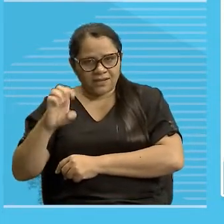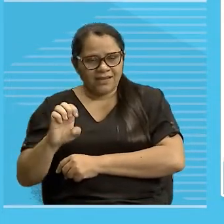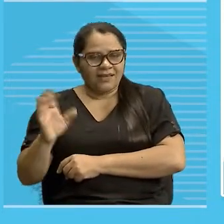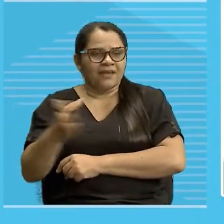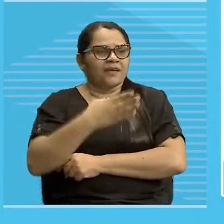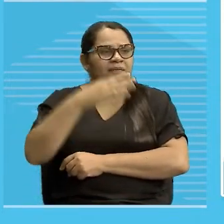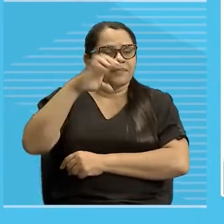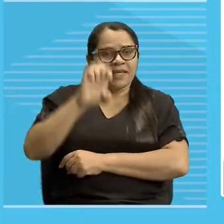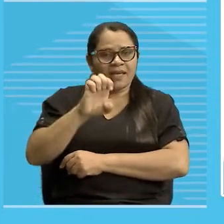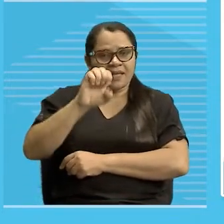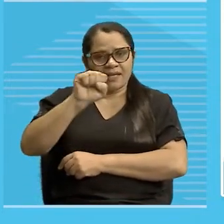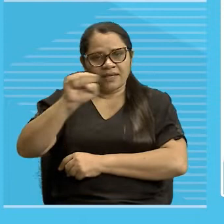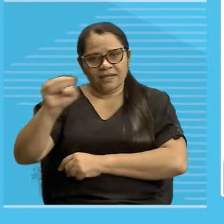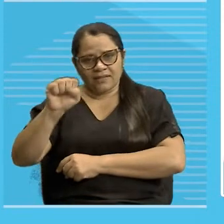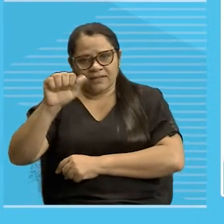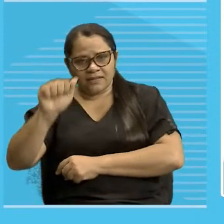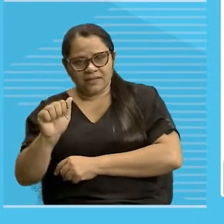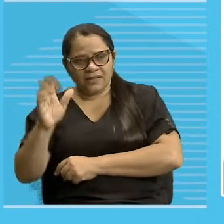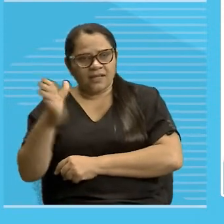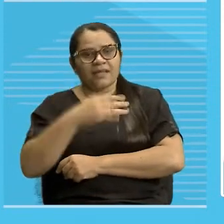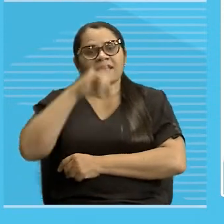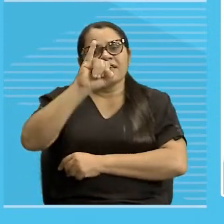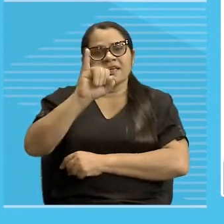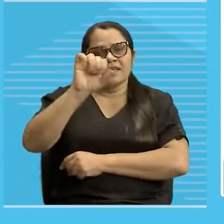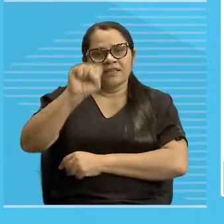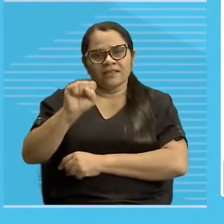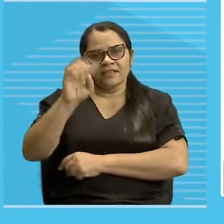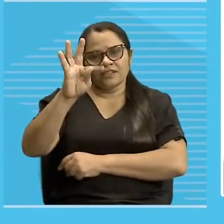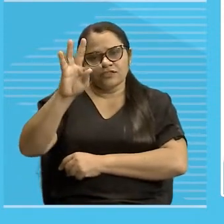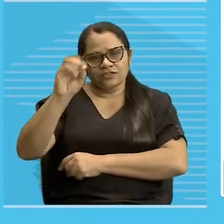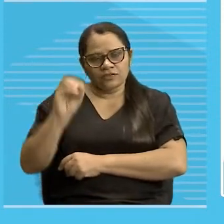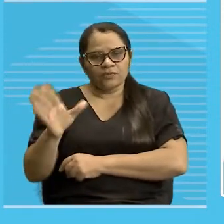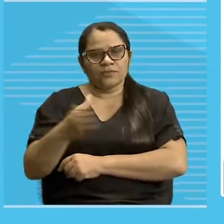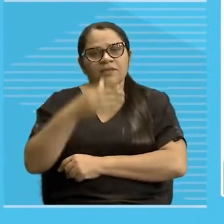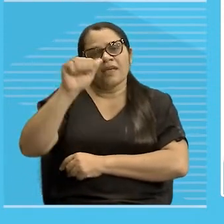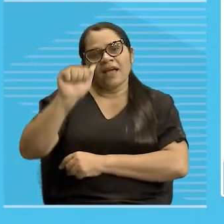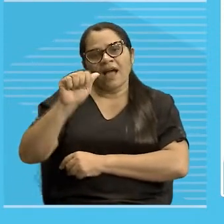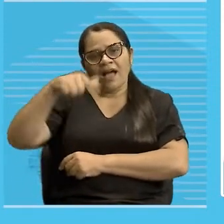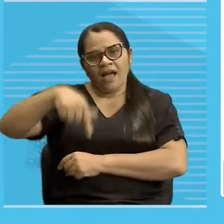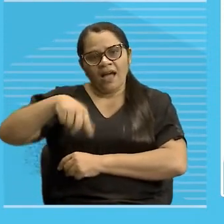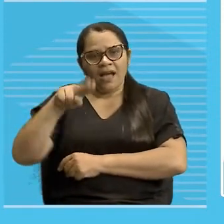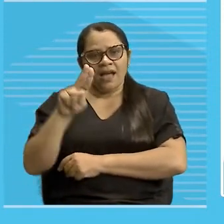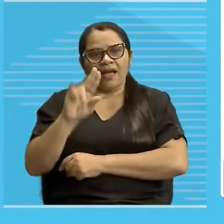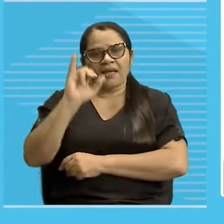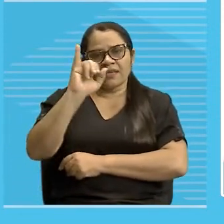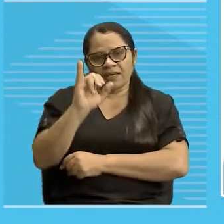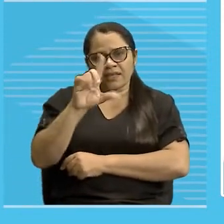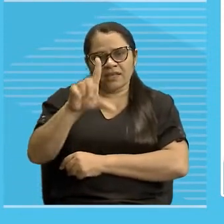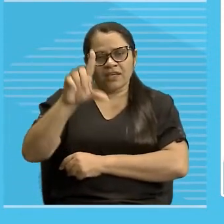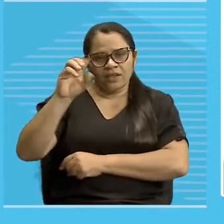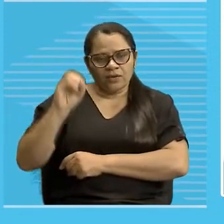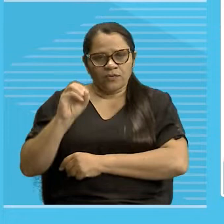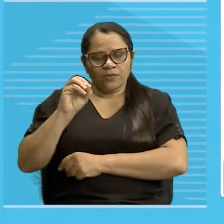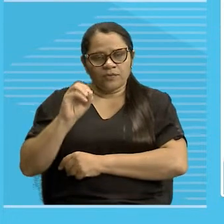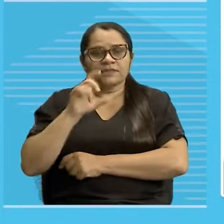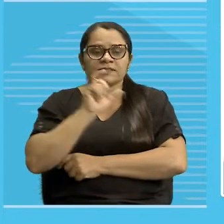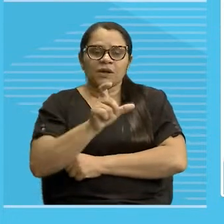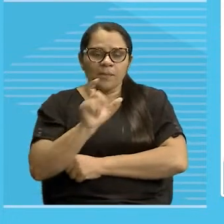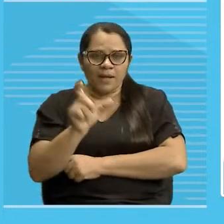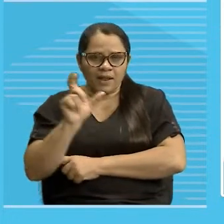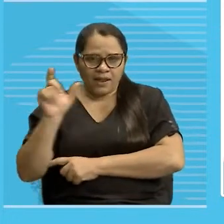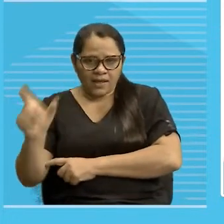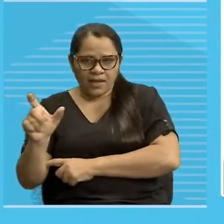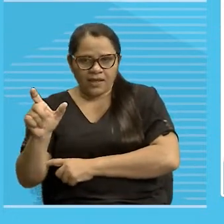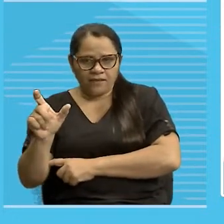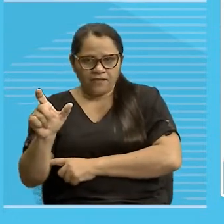aquela, aqueles e aquelas, isto, isso e aquilo que são os pronomes neutros, né? Essas formas, como vocês bem sabem,